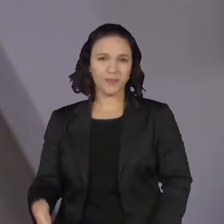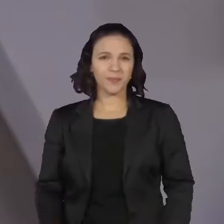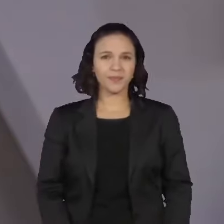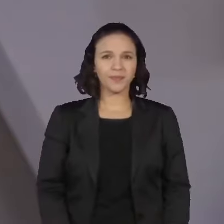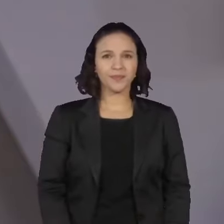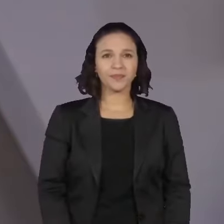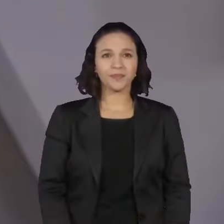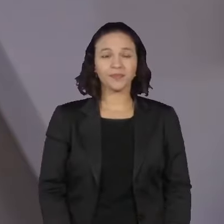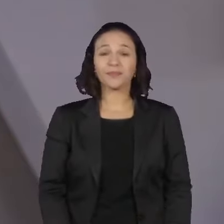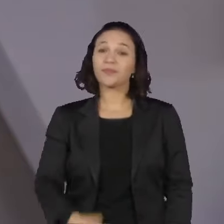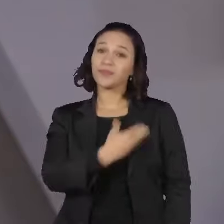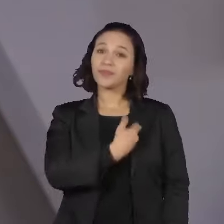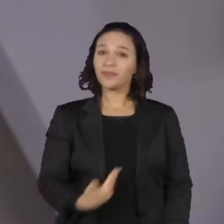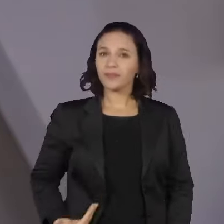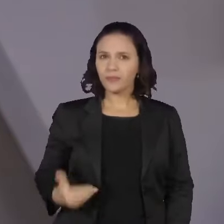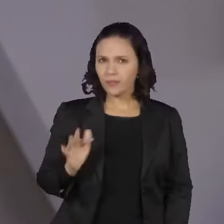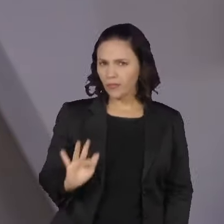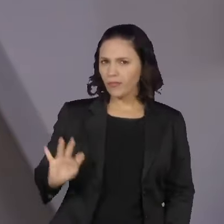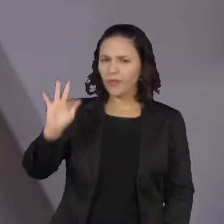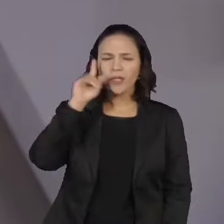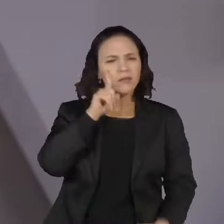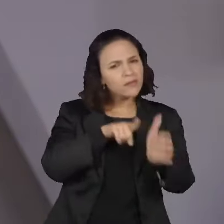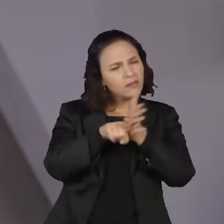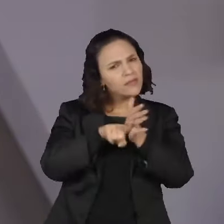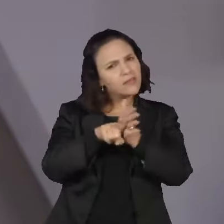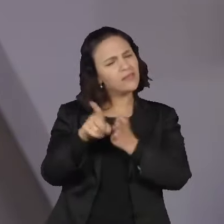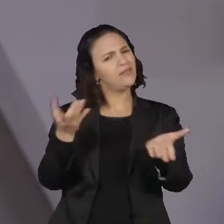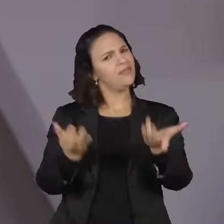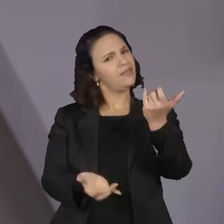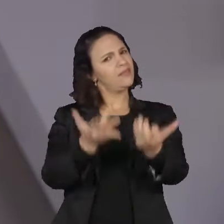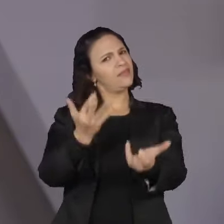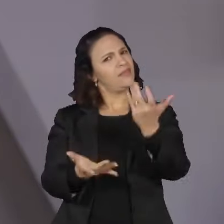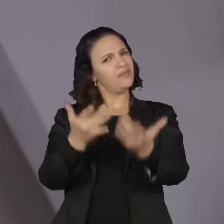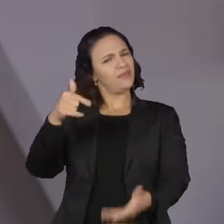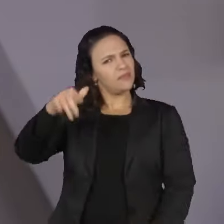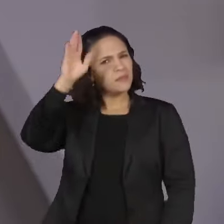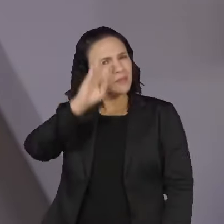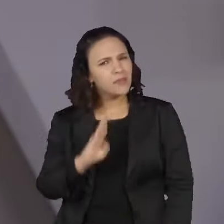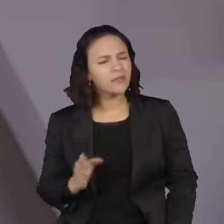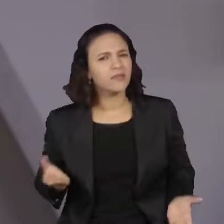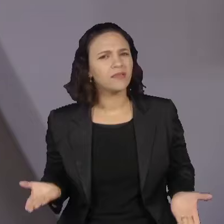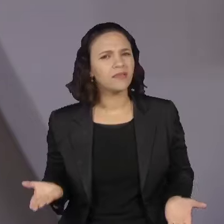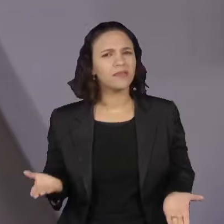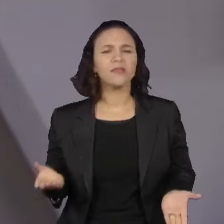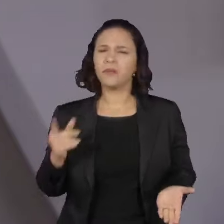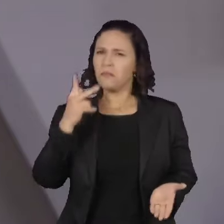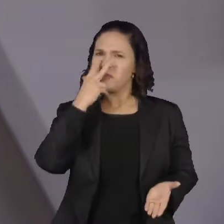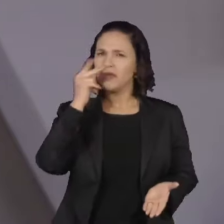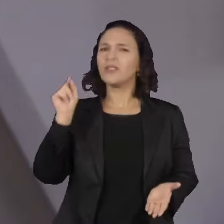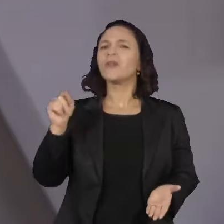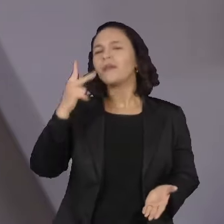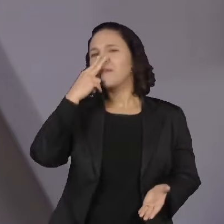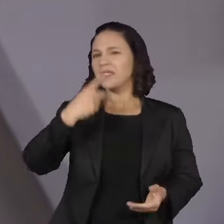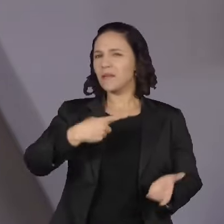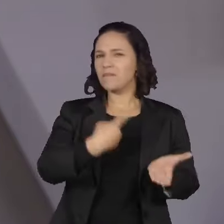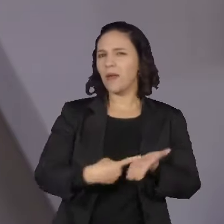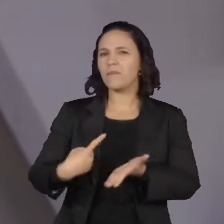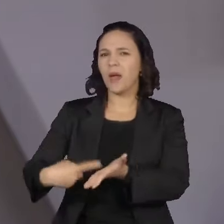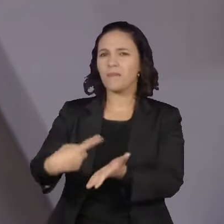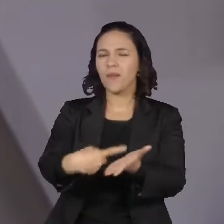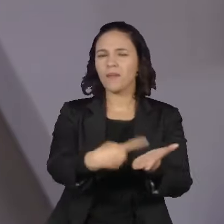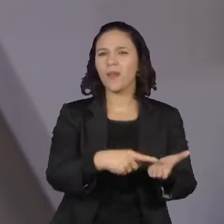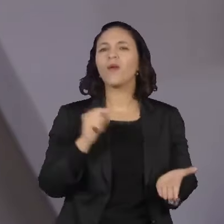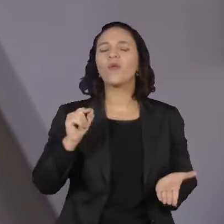E o governo federal investiga essa série de incêndios no país, no que pode ser uma nova onda orquestrada, como